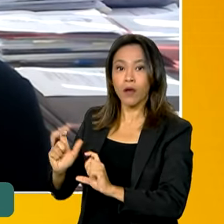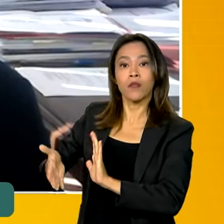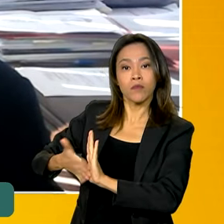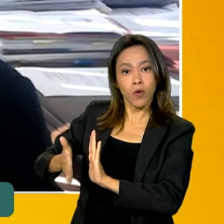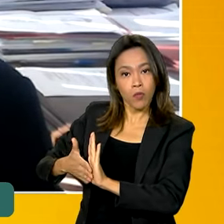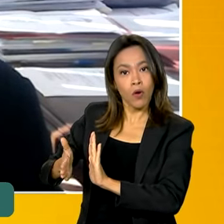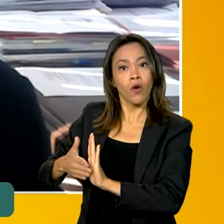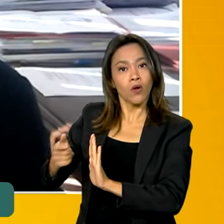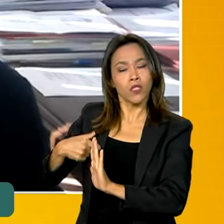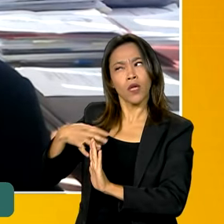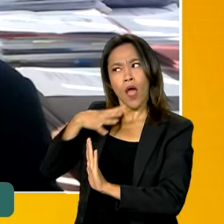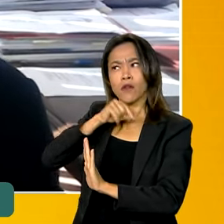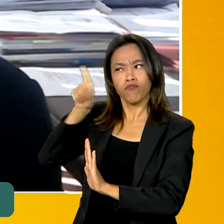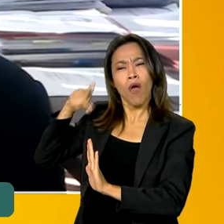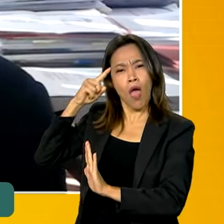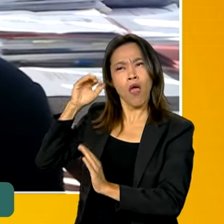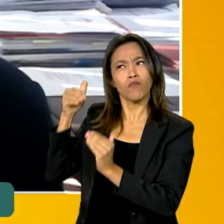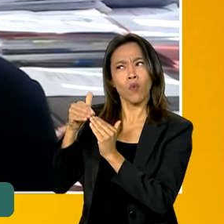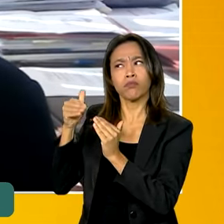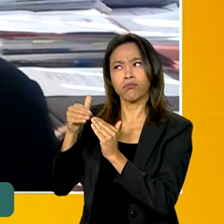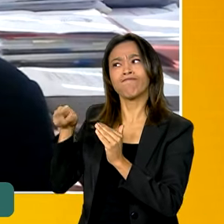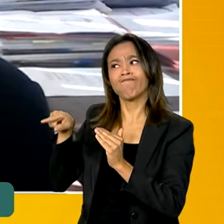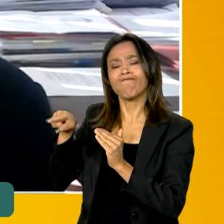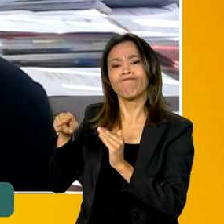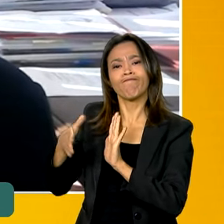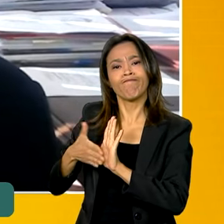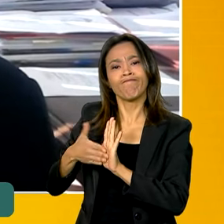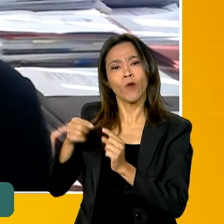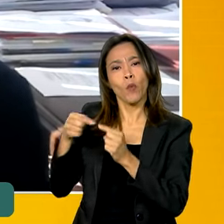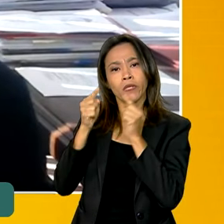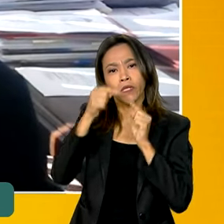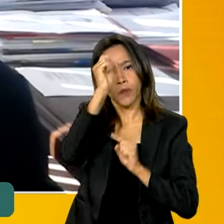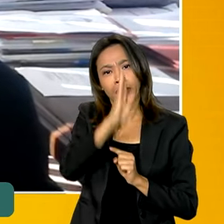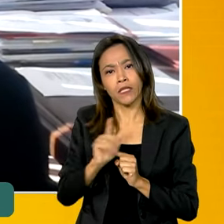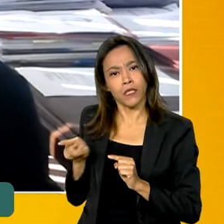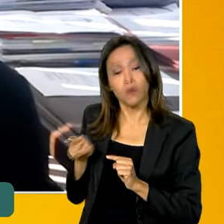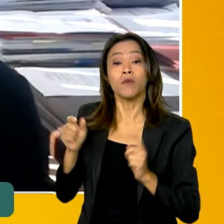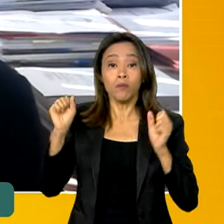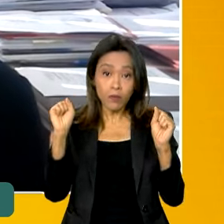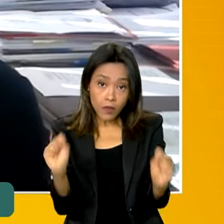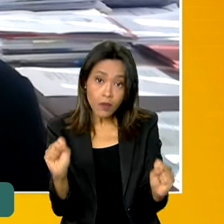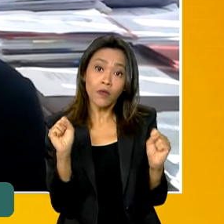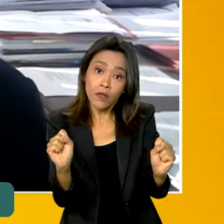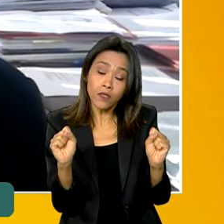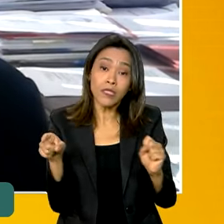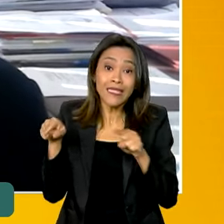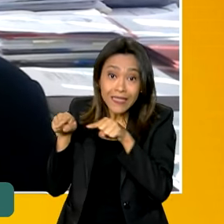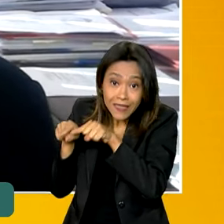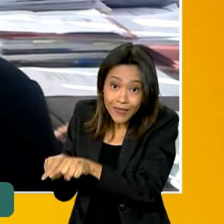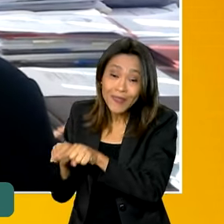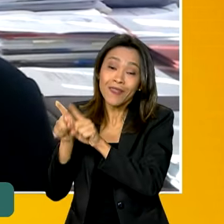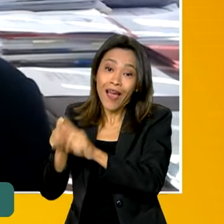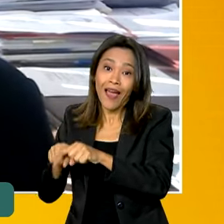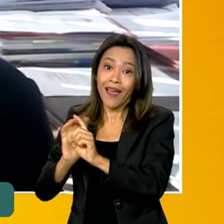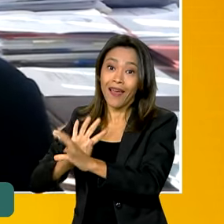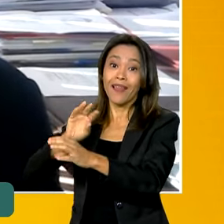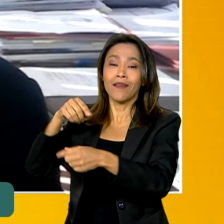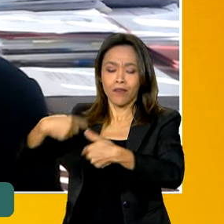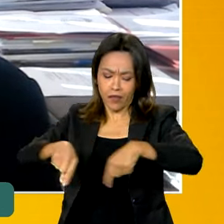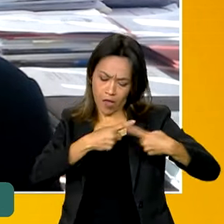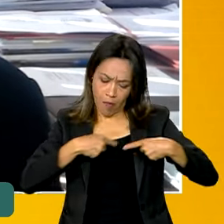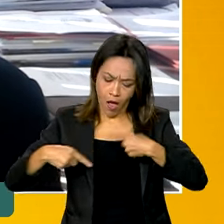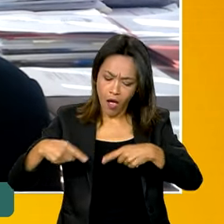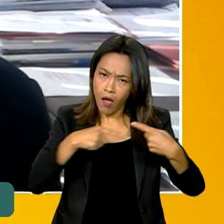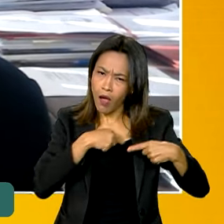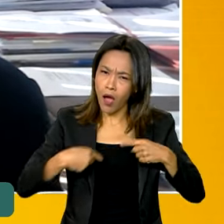adequadas e ela pode fazer também a sua proposta. Tudo isso acontece com o comitante ao debate interno do governo